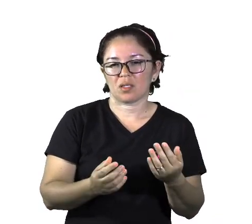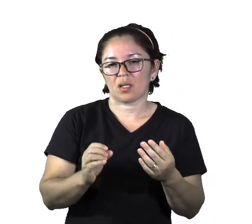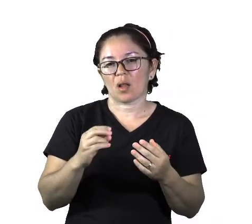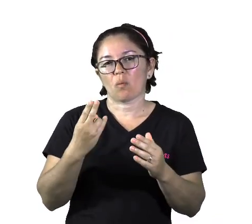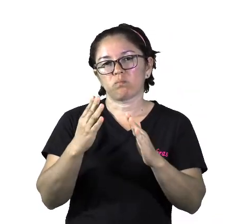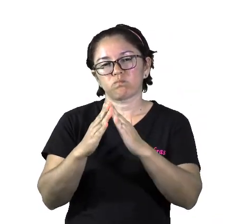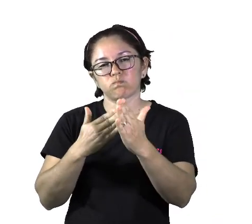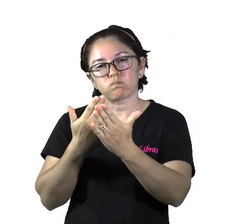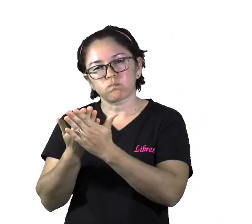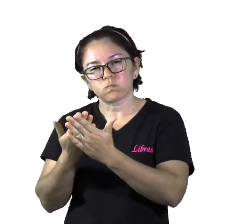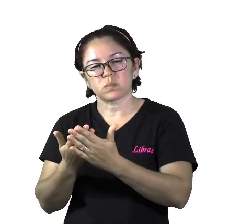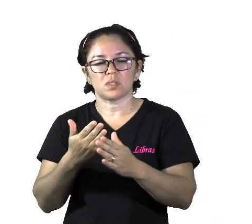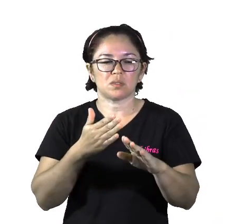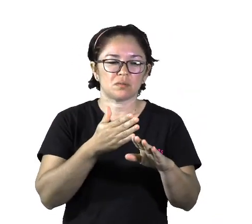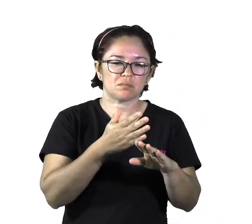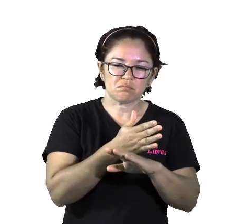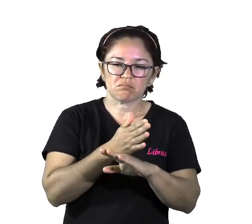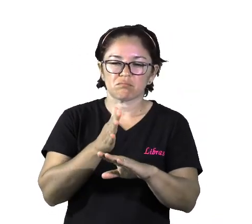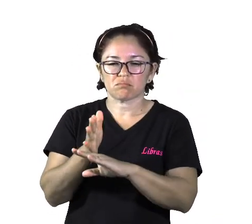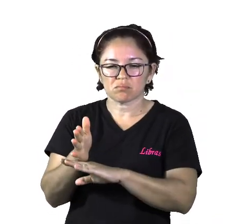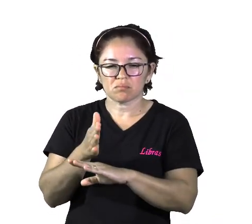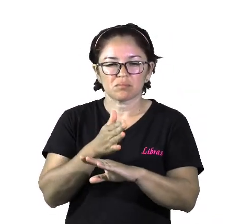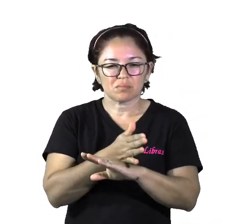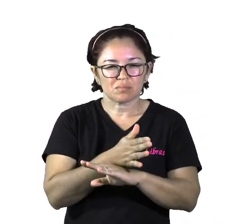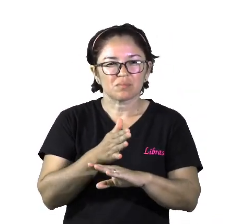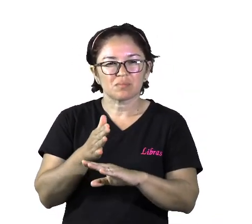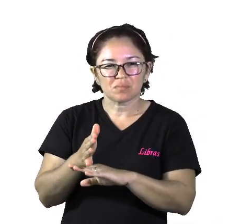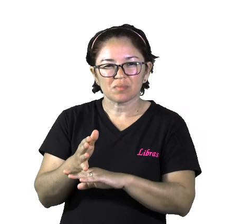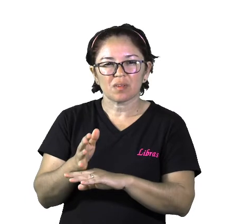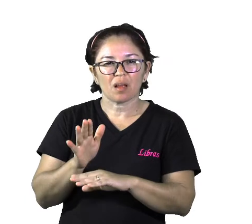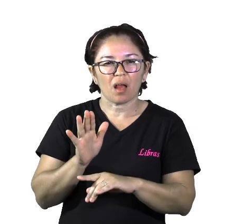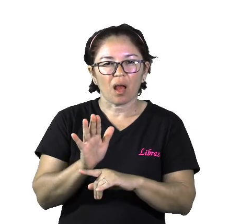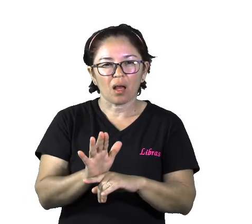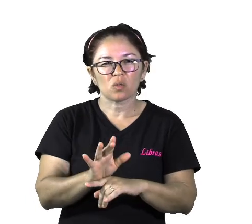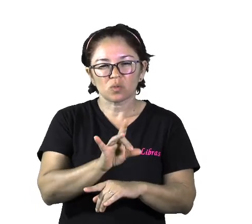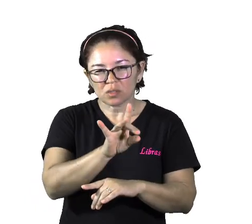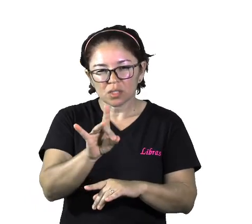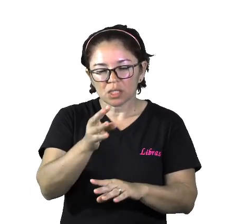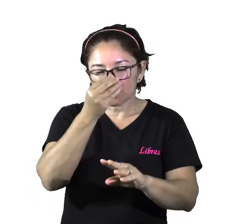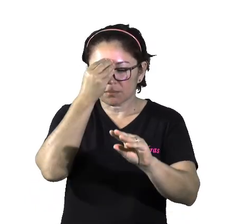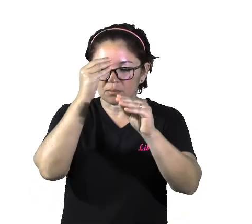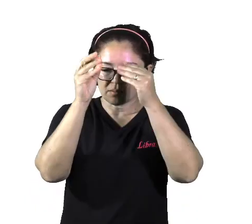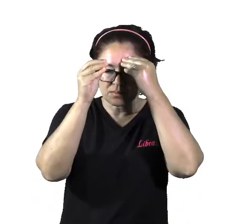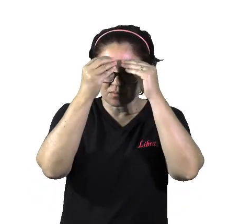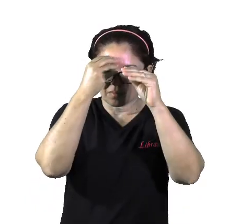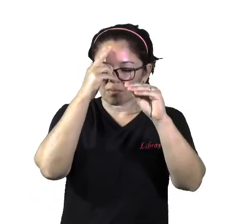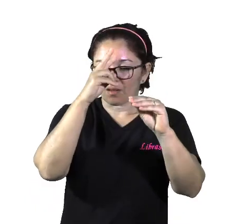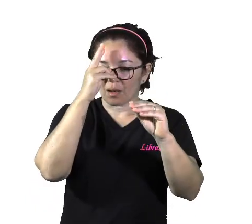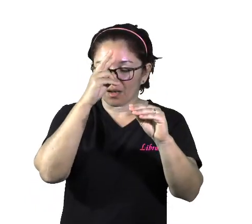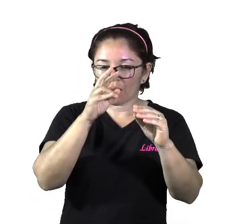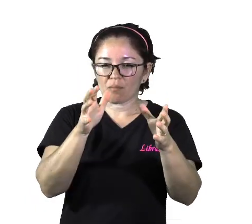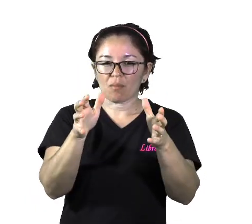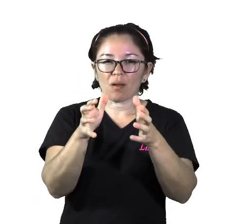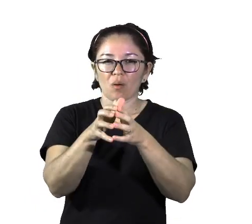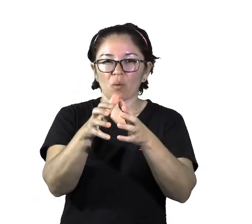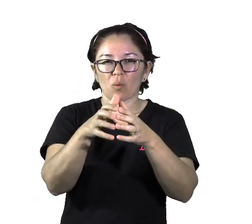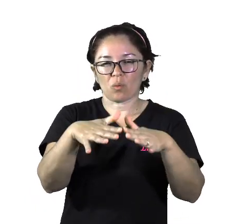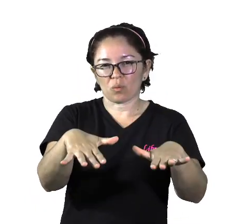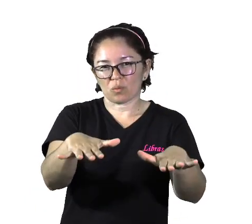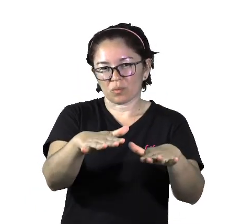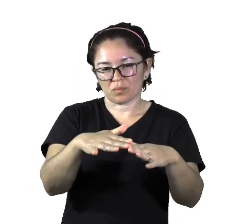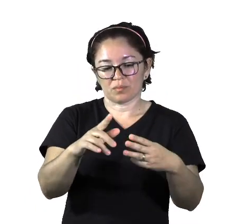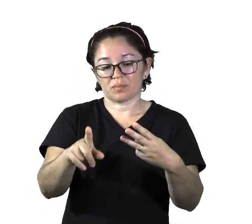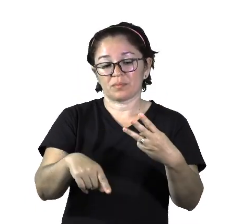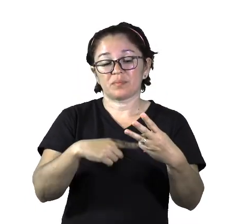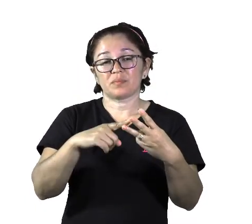formação de vínculos para a construção da memória coletiva. E a memória social é a memória comum a